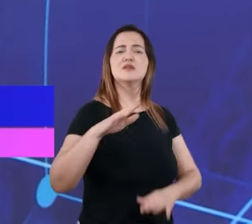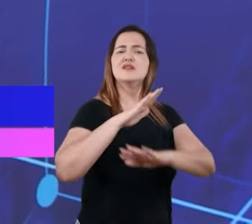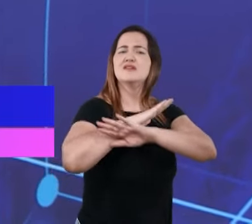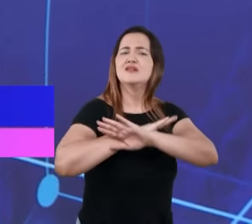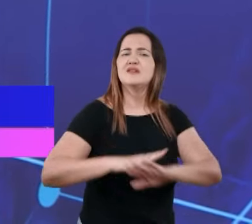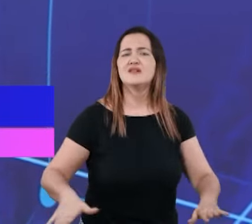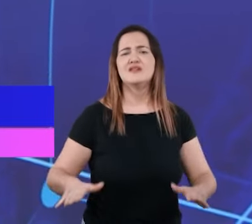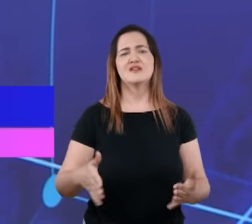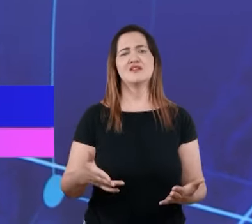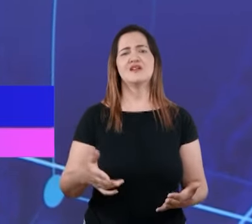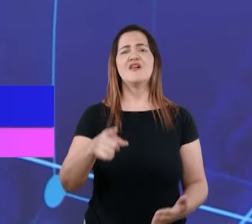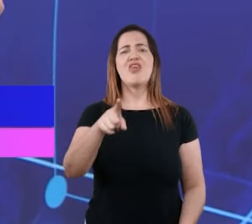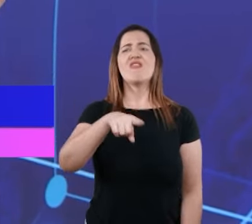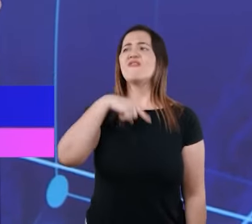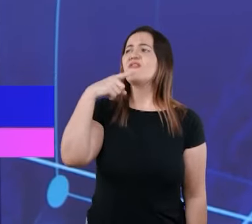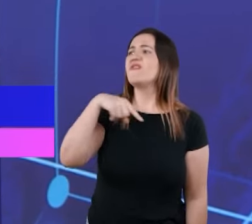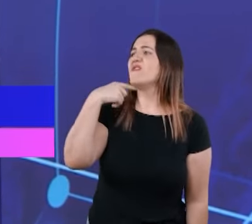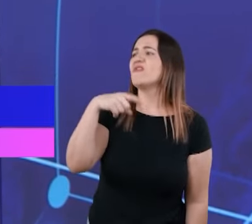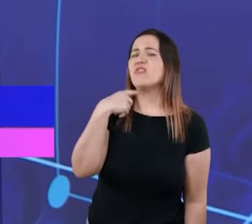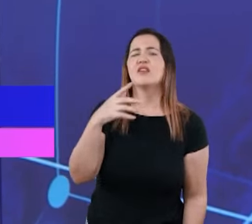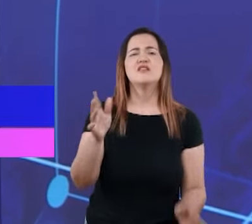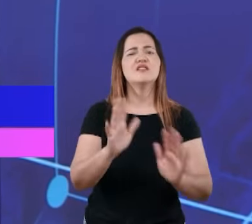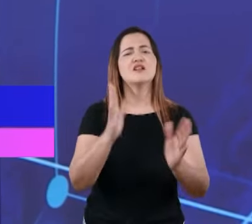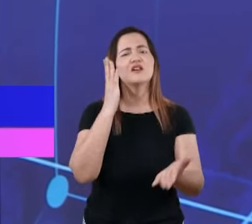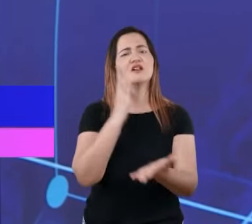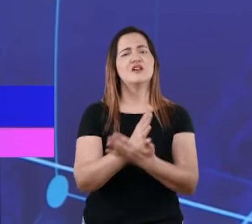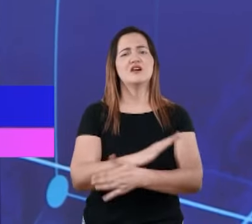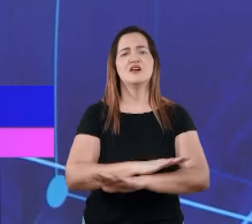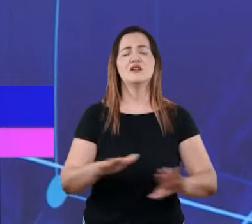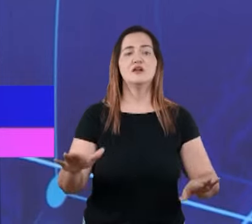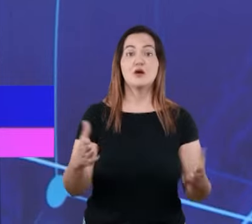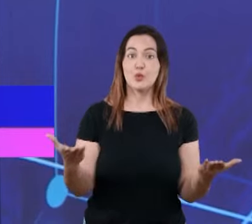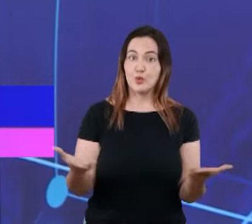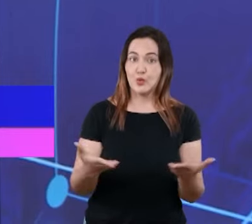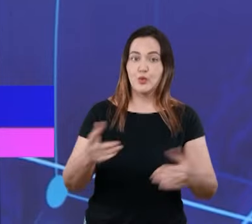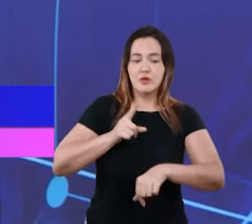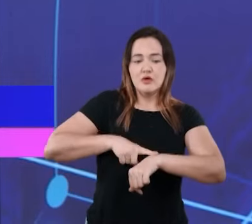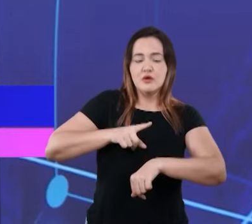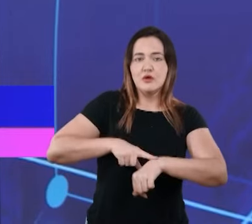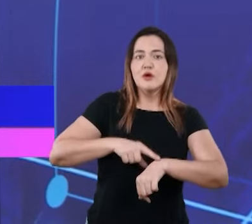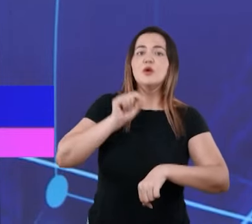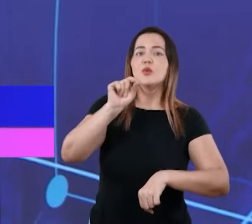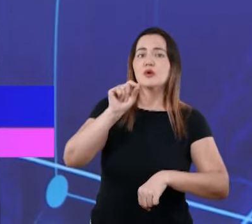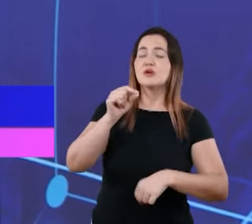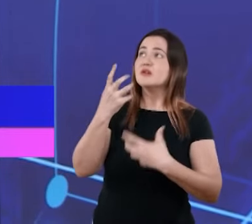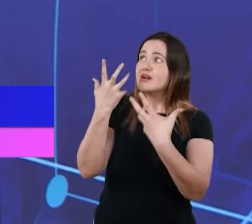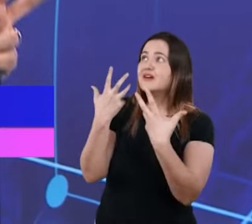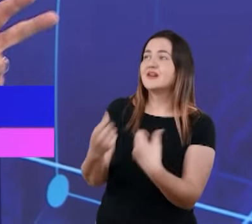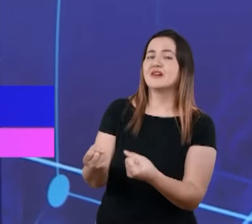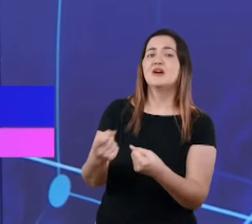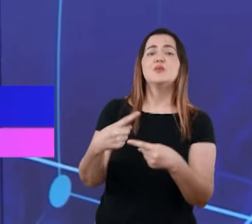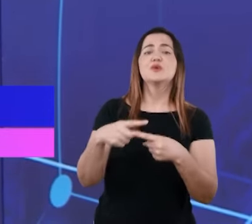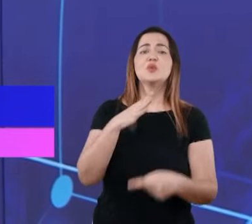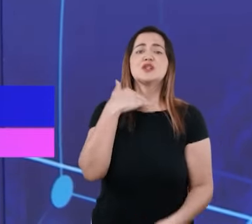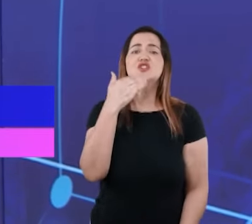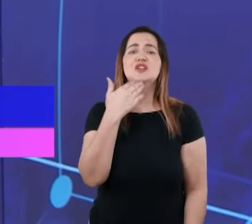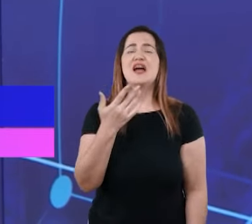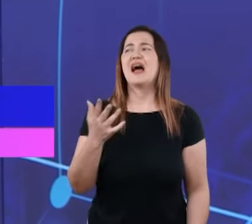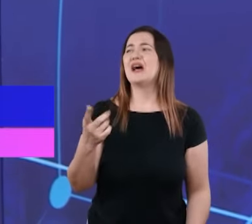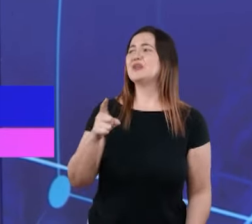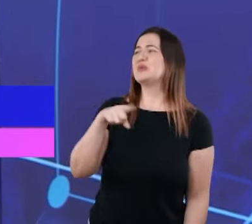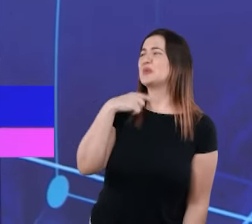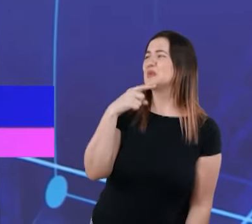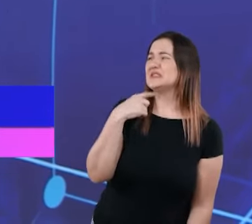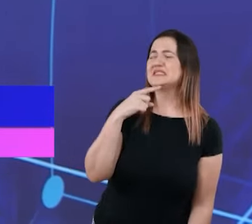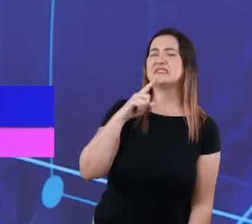Para de arrumar desculpas para entregar a sua vida nas mãos do Senhor. Porque essas desculpas não valem nada. O que